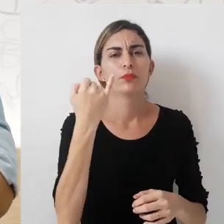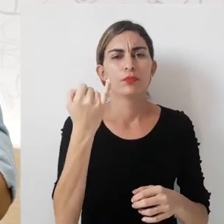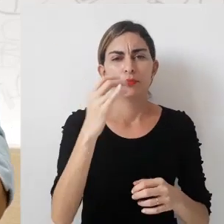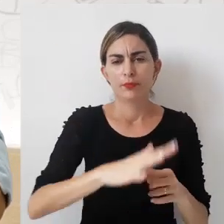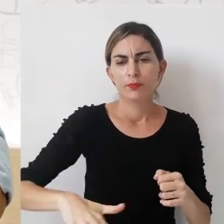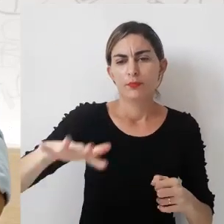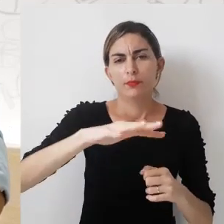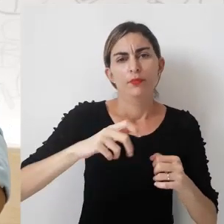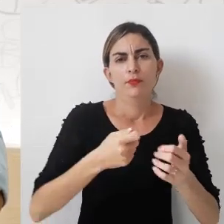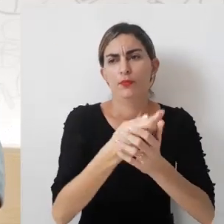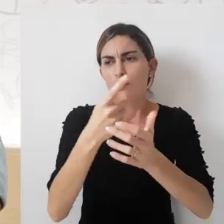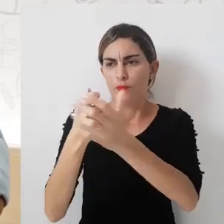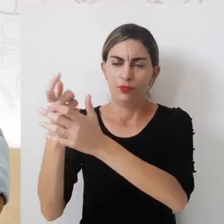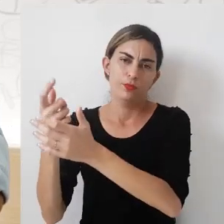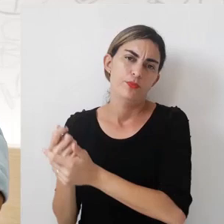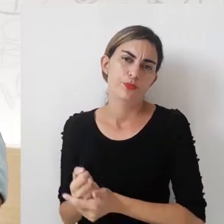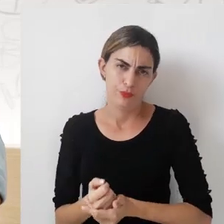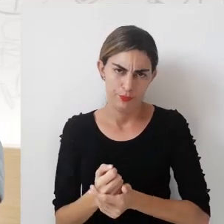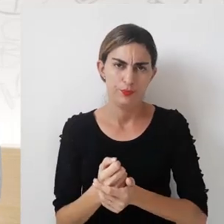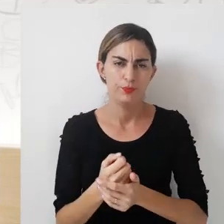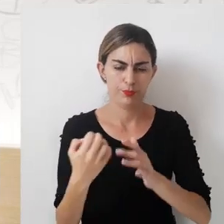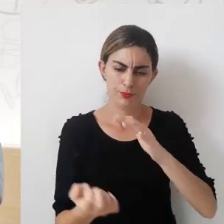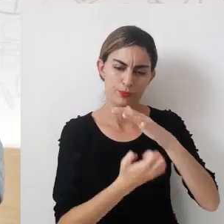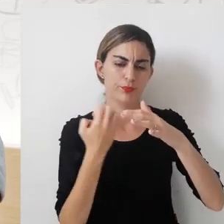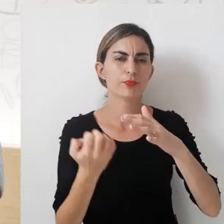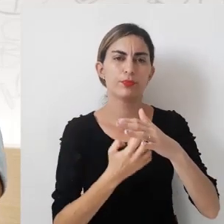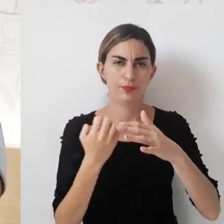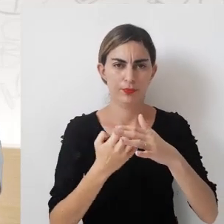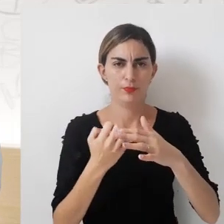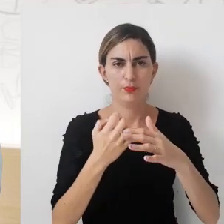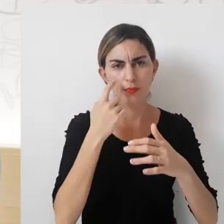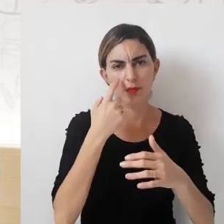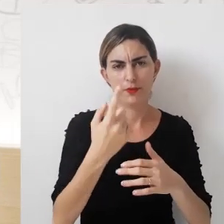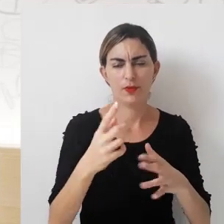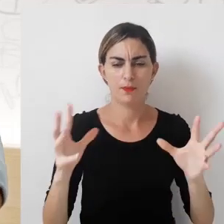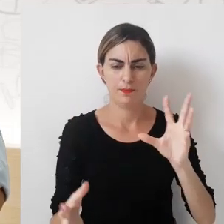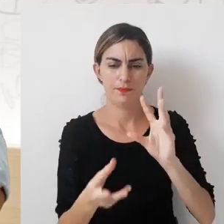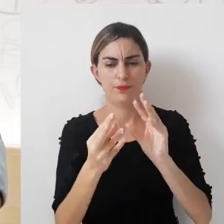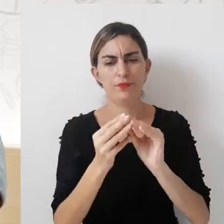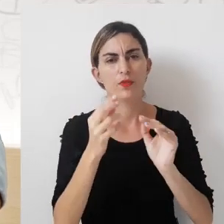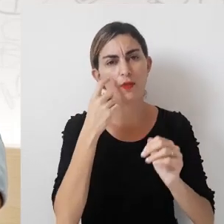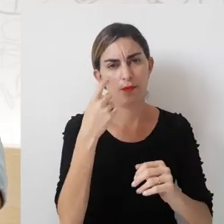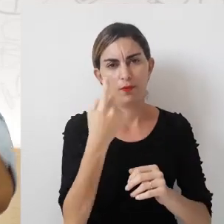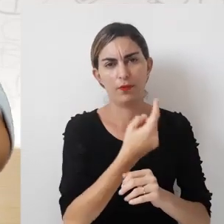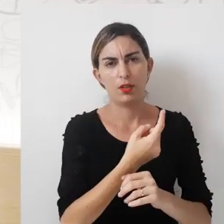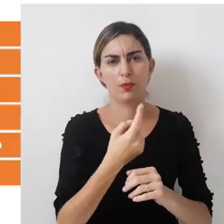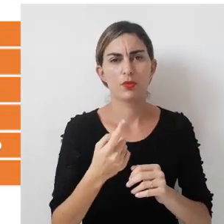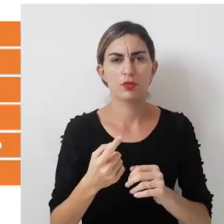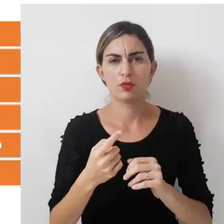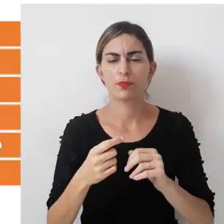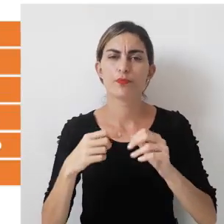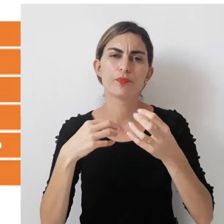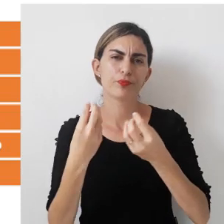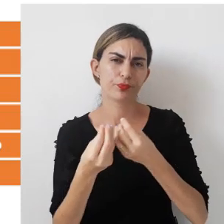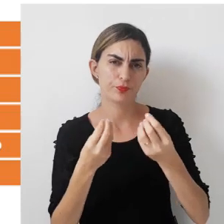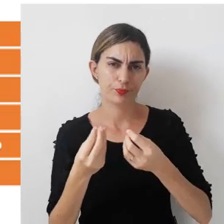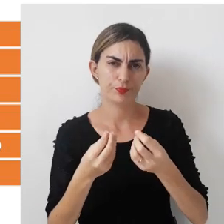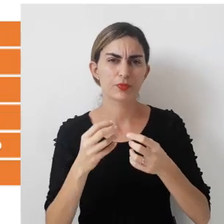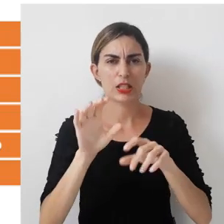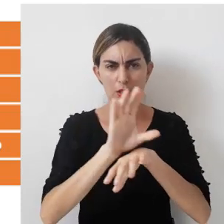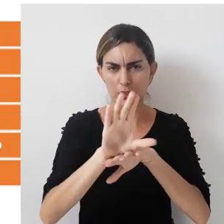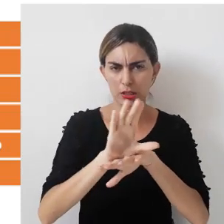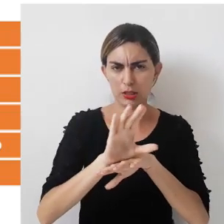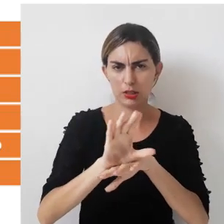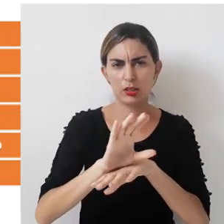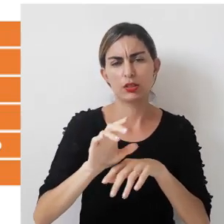dessa área de compras, dessa área de aquisição numa empresa. Então, de forma sintética, vemos aí nessas estruturas em